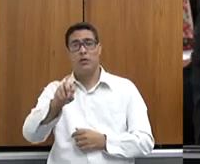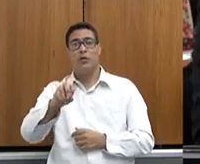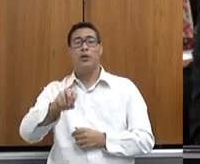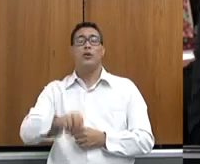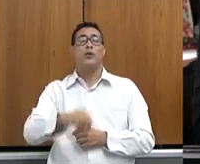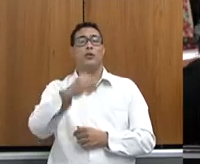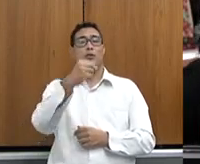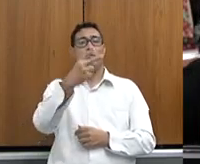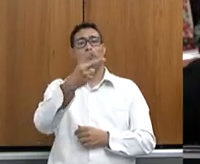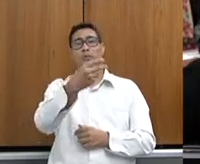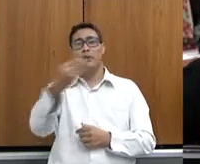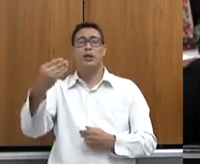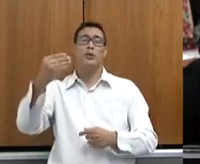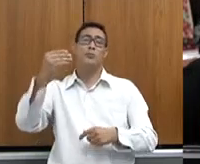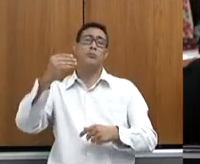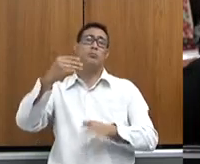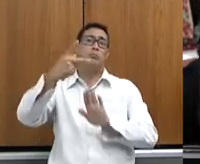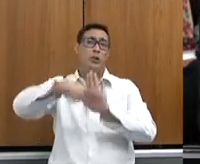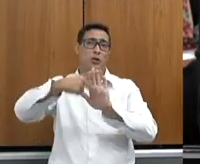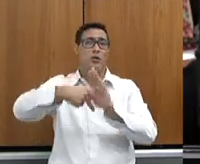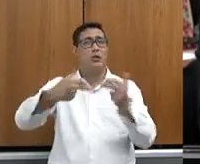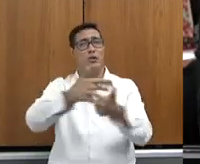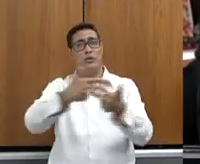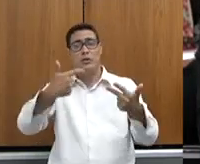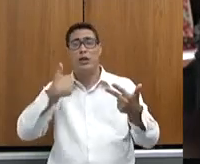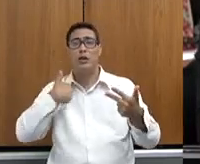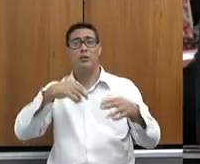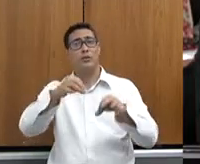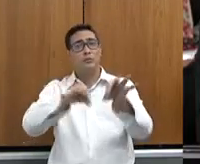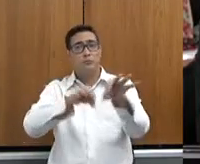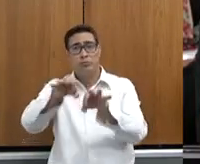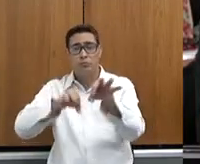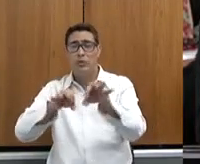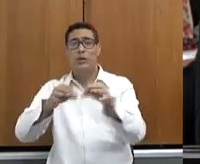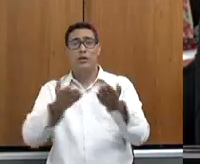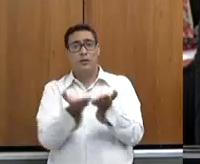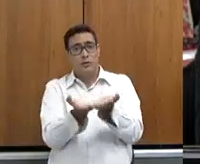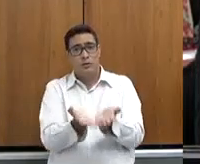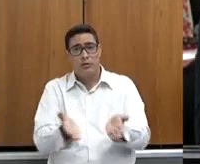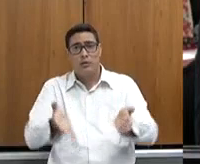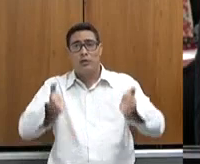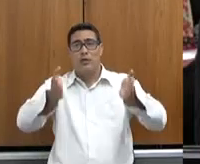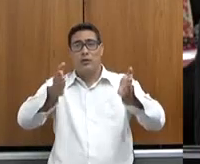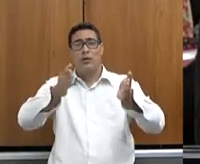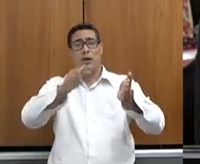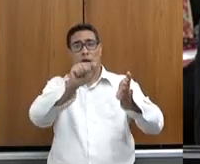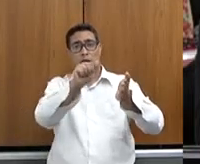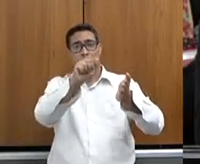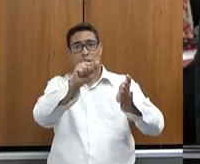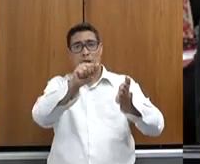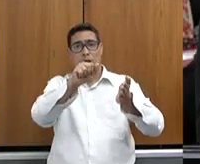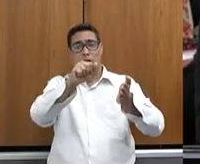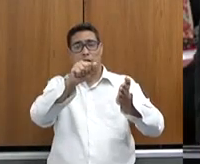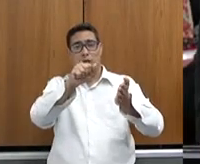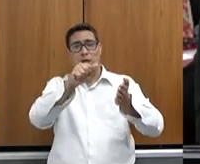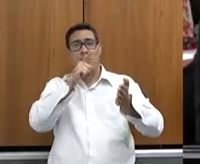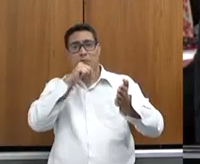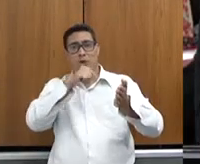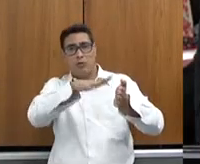mil em projetos do SOS Fanado, que é a construção de barragens de pequeno posto no município de Capelinha, Angelândia e Turmalina,